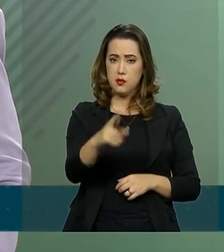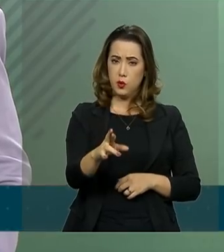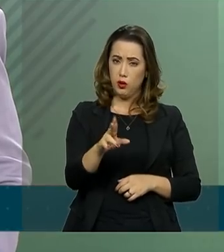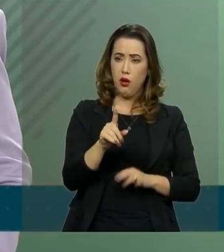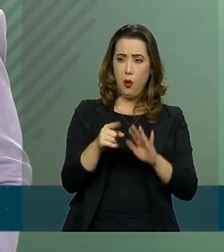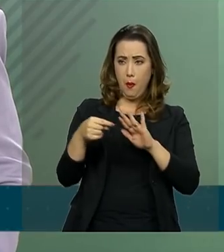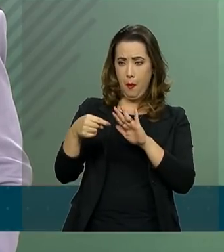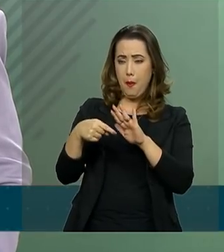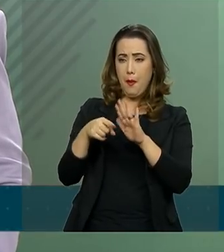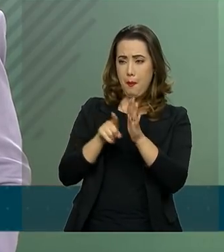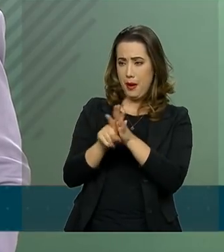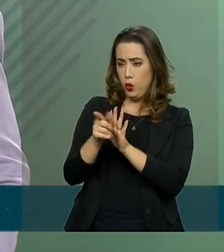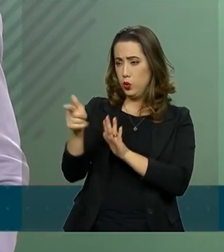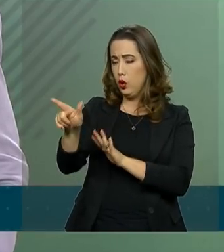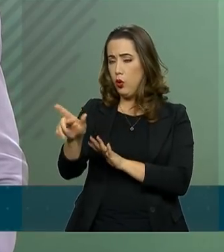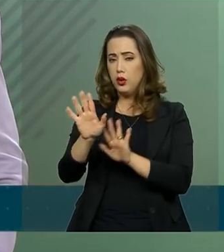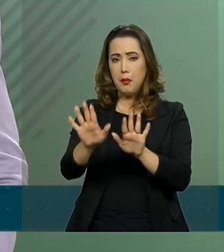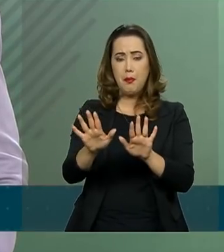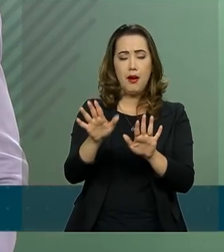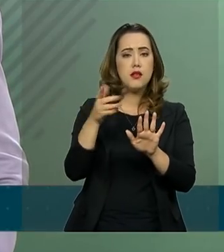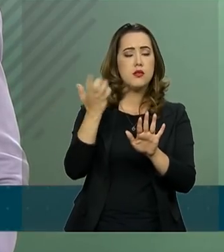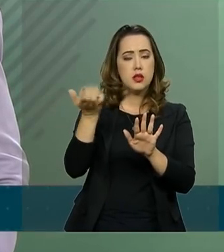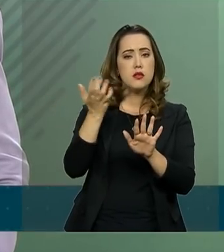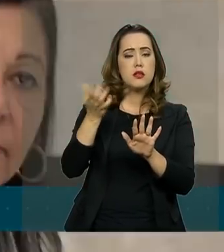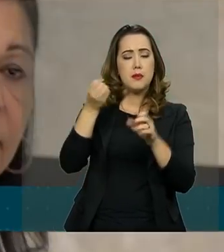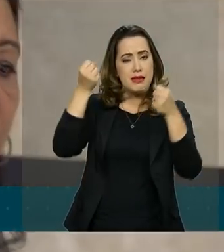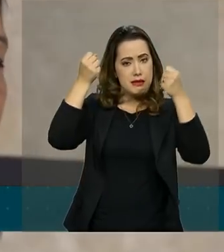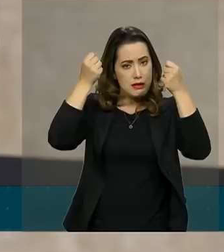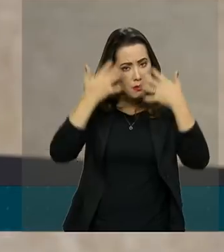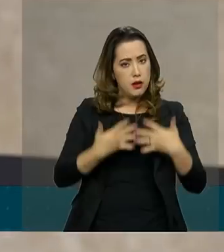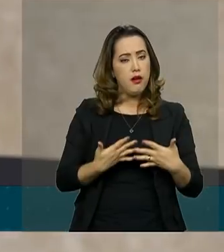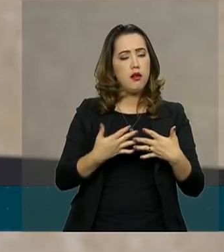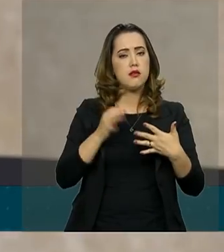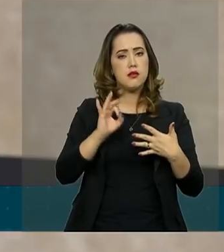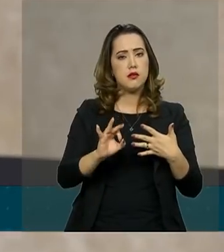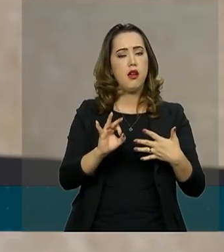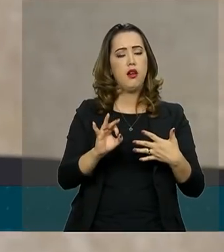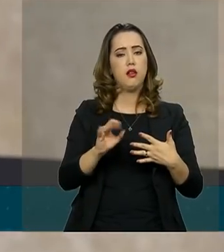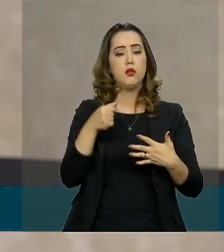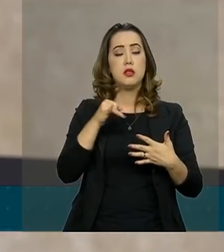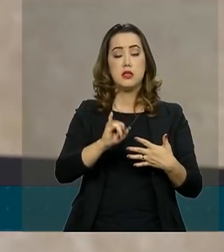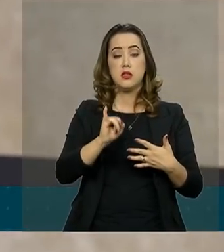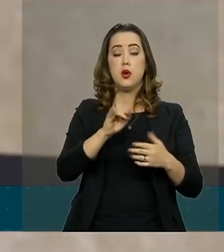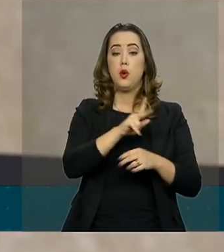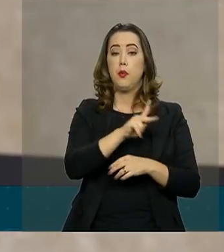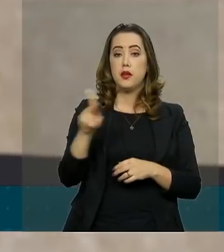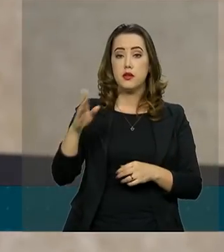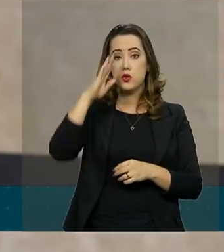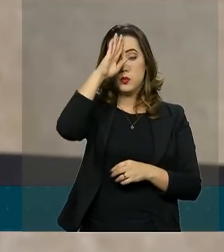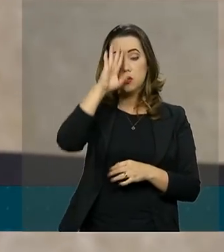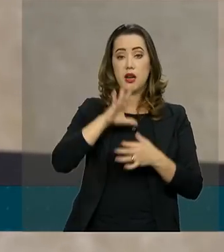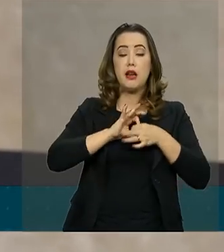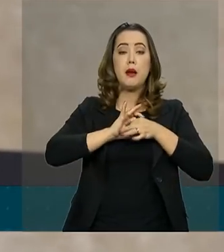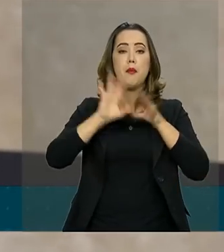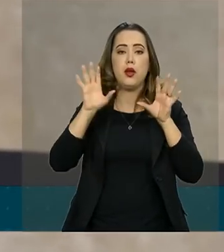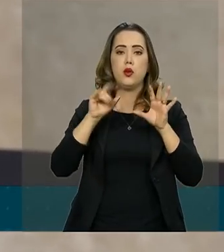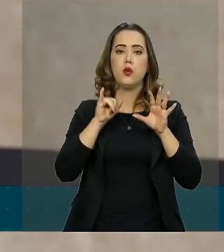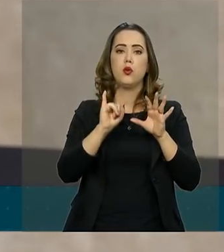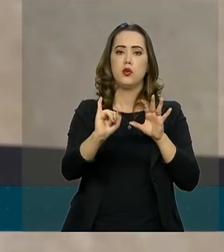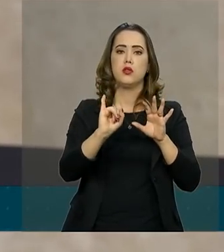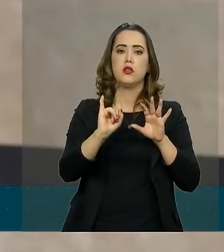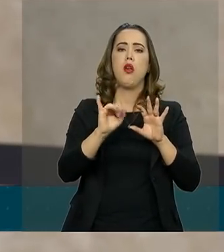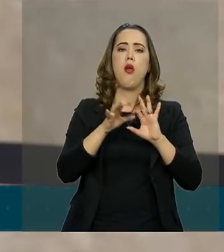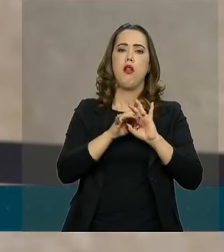ficou claro se o presidente autorizou que fosse feita uma negociação para beneficiar os